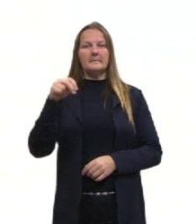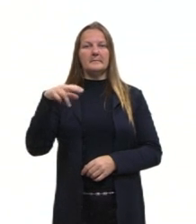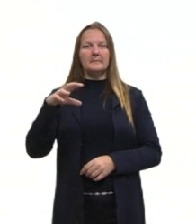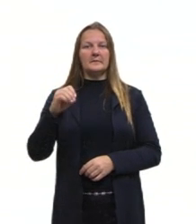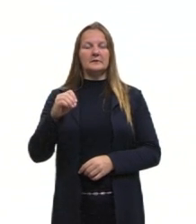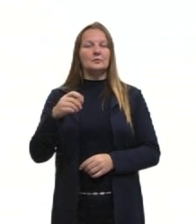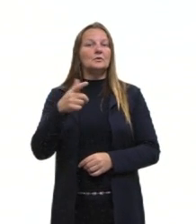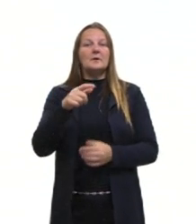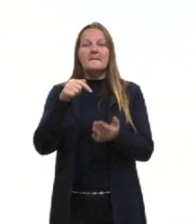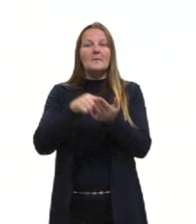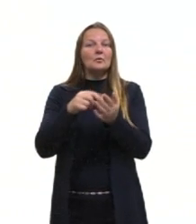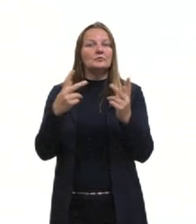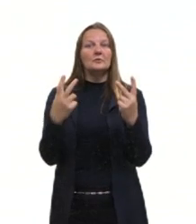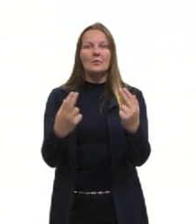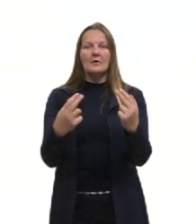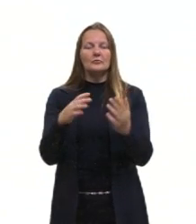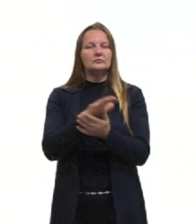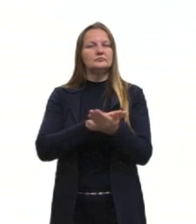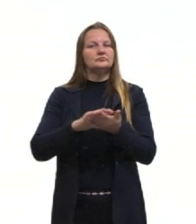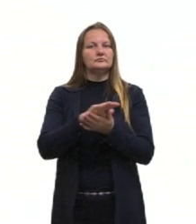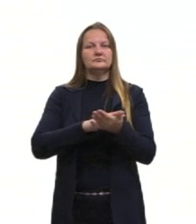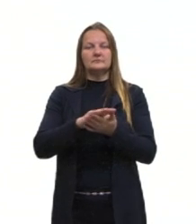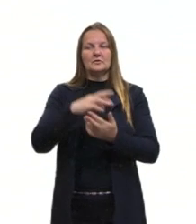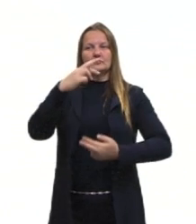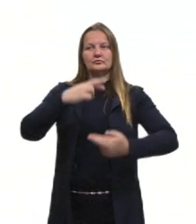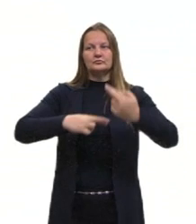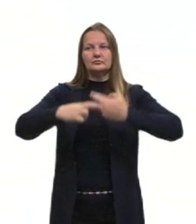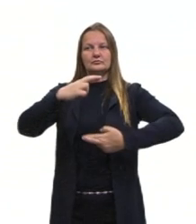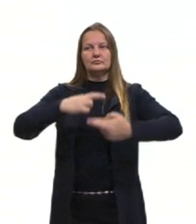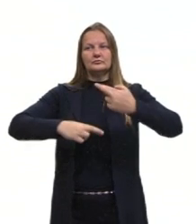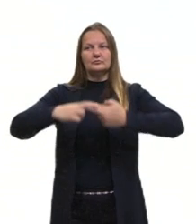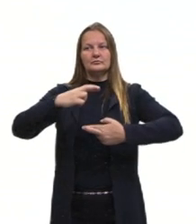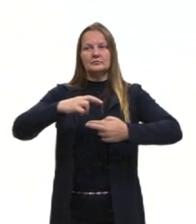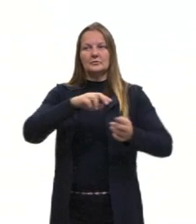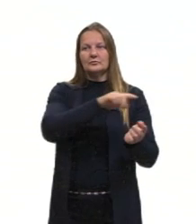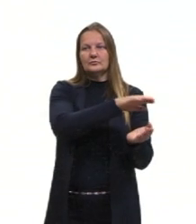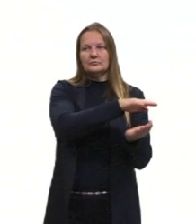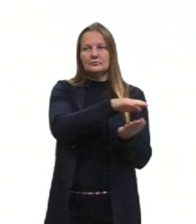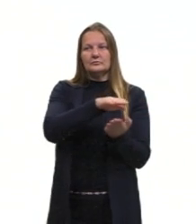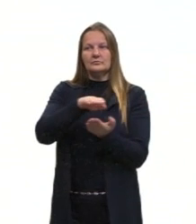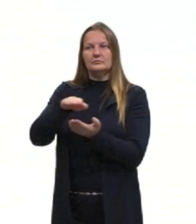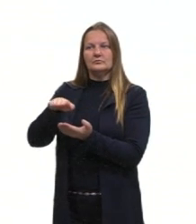ponto em comum. Então, já traz essa relação entre reta e plano, né?